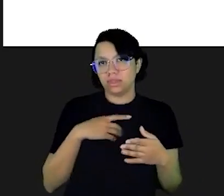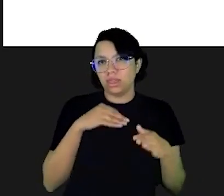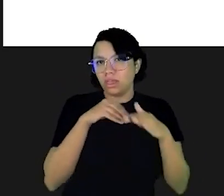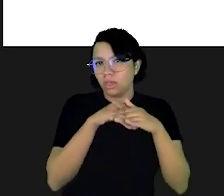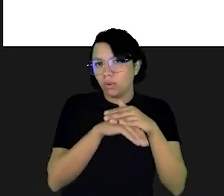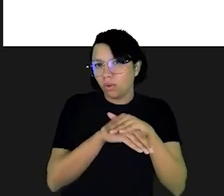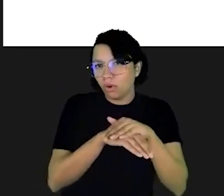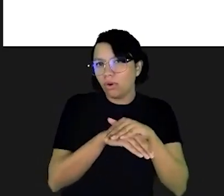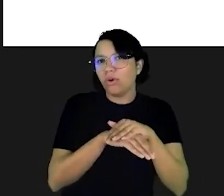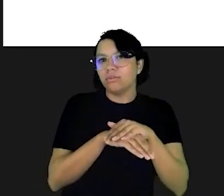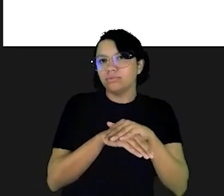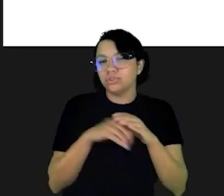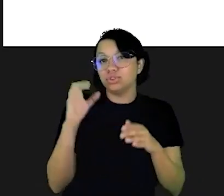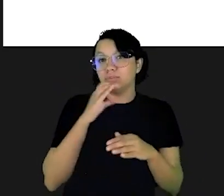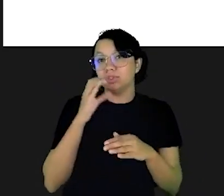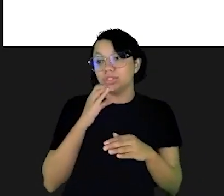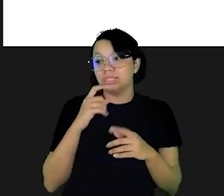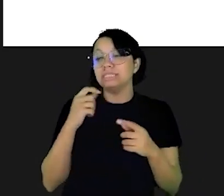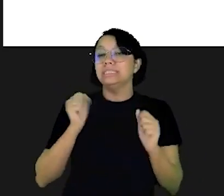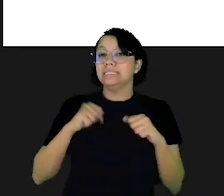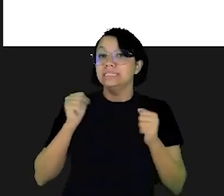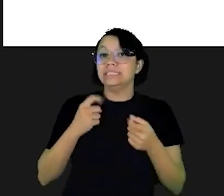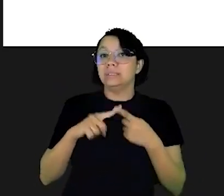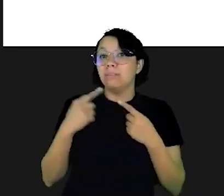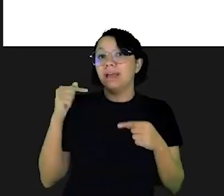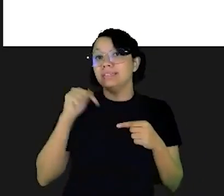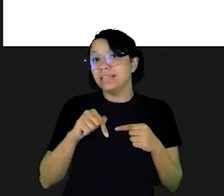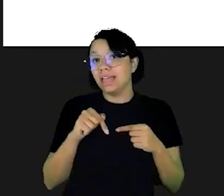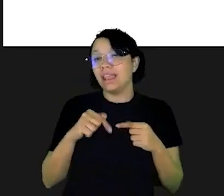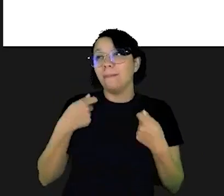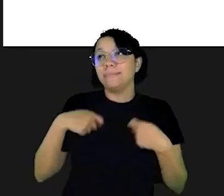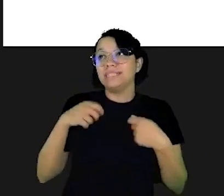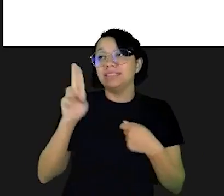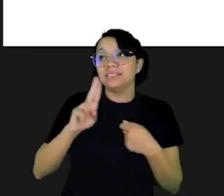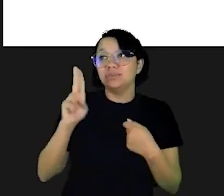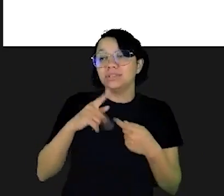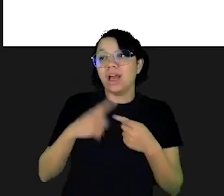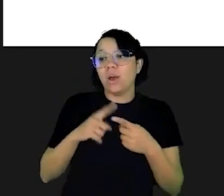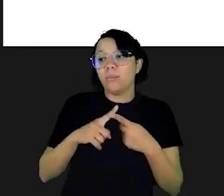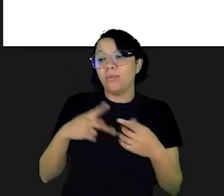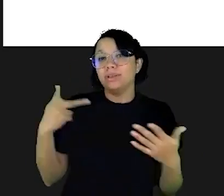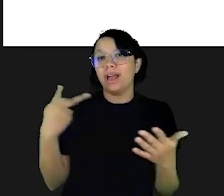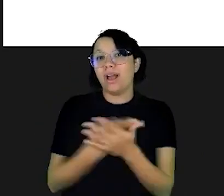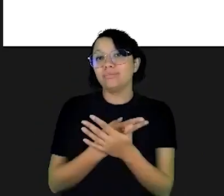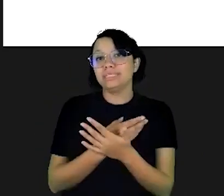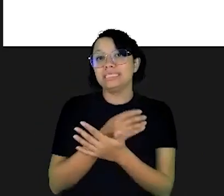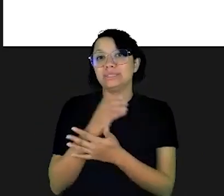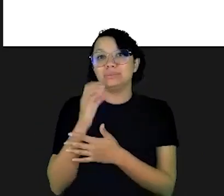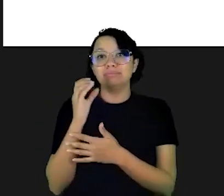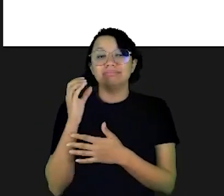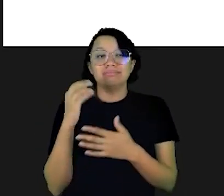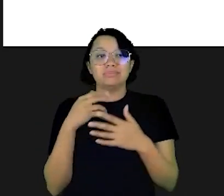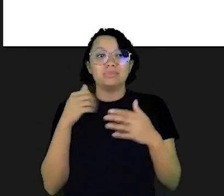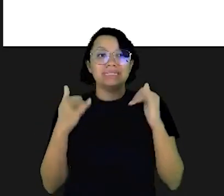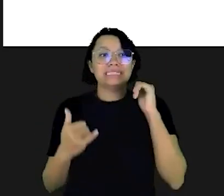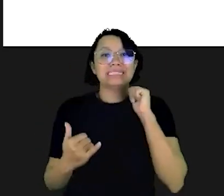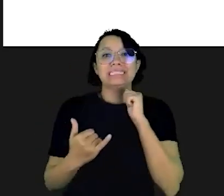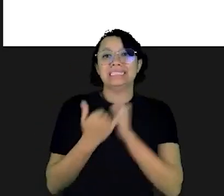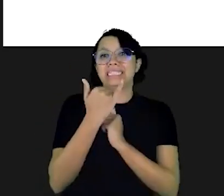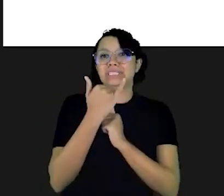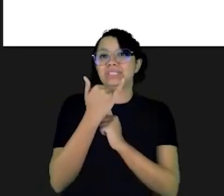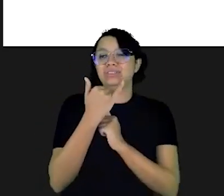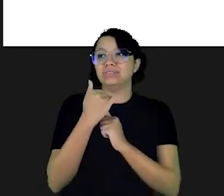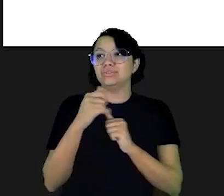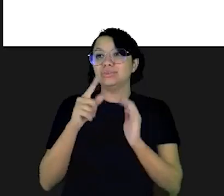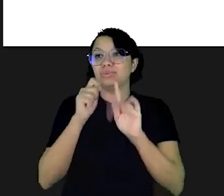tá bom você tem uma reserva de emergência tenho mas a minha reserva de emergências eu precisei usar porque me aconteceu